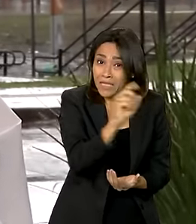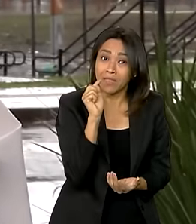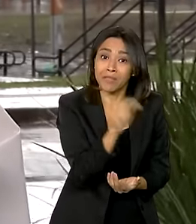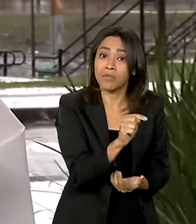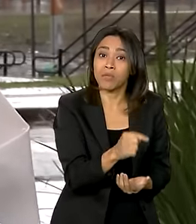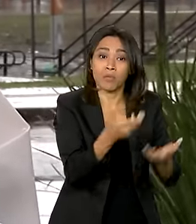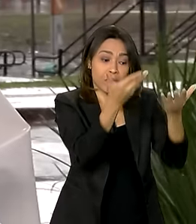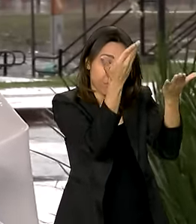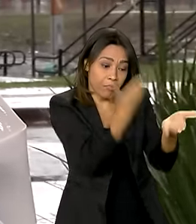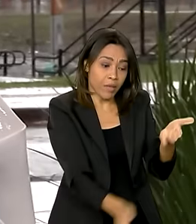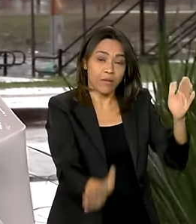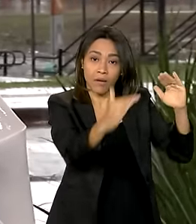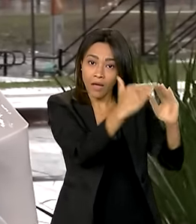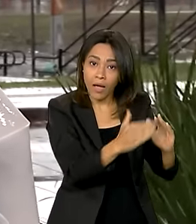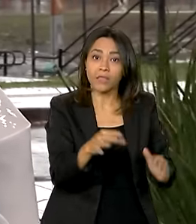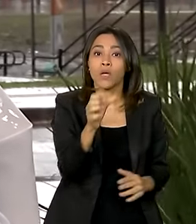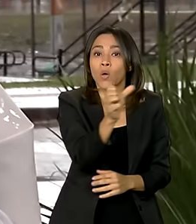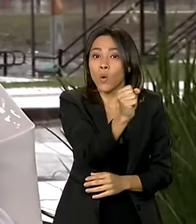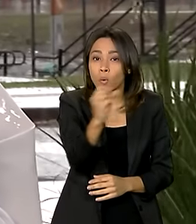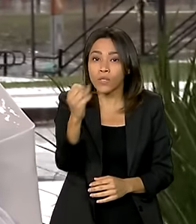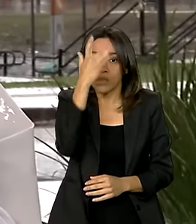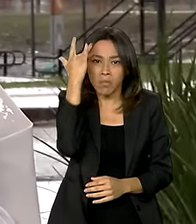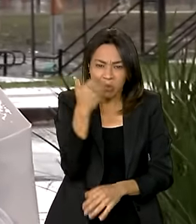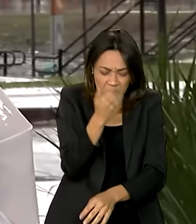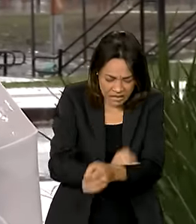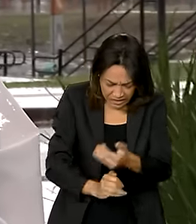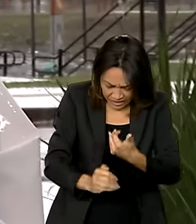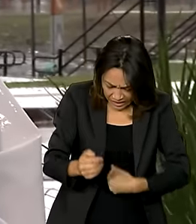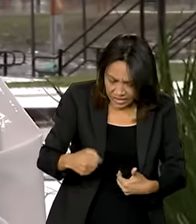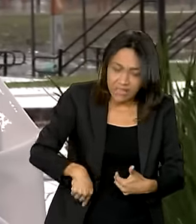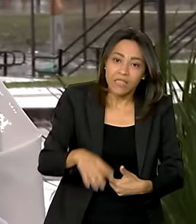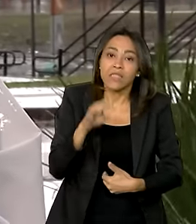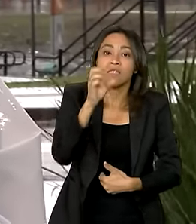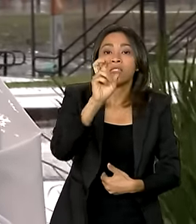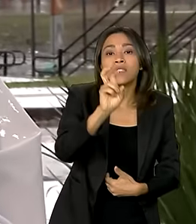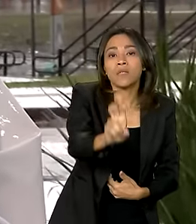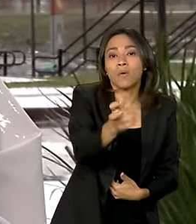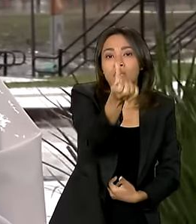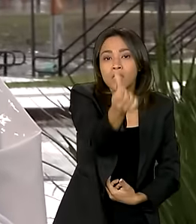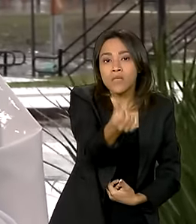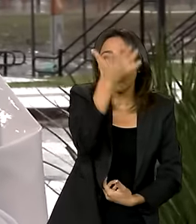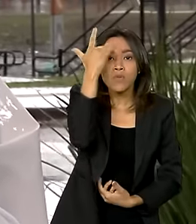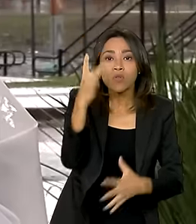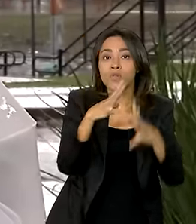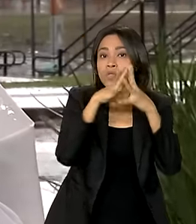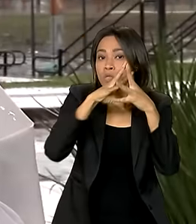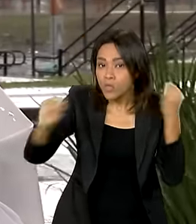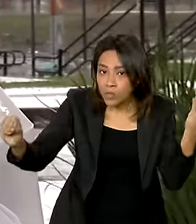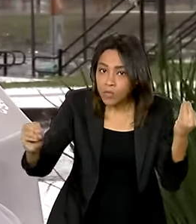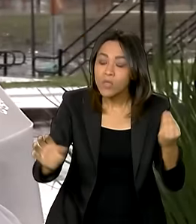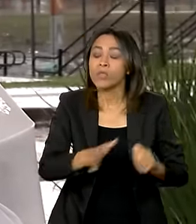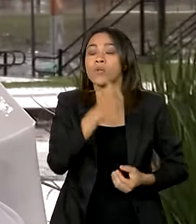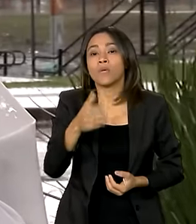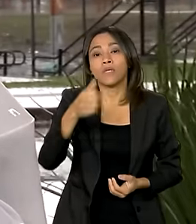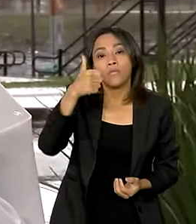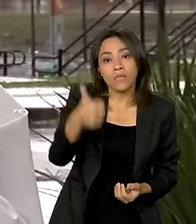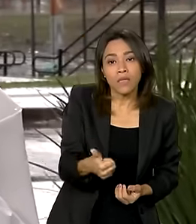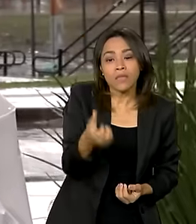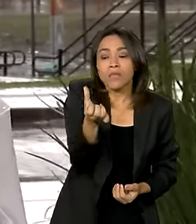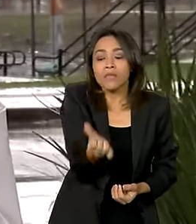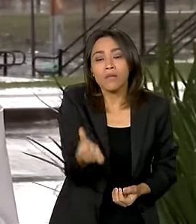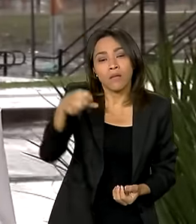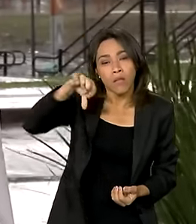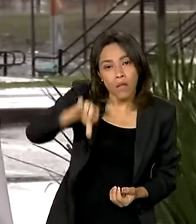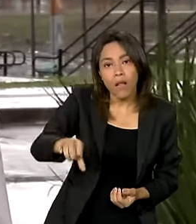806 pessoas foram feridas, 56 estão desaparecidas e há 169